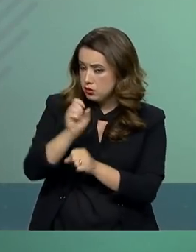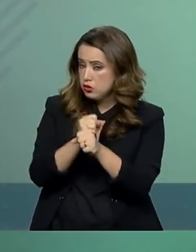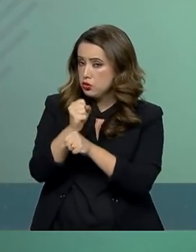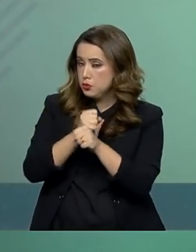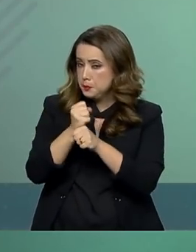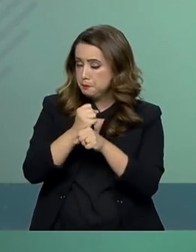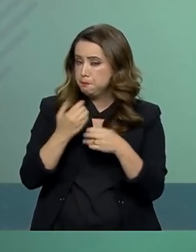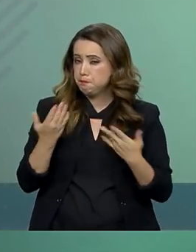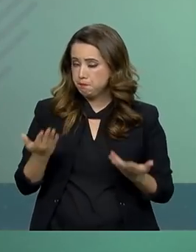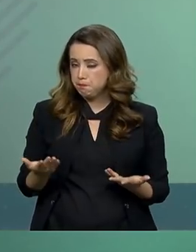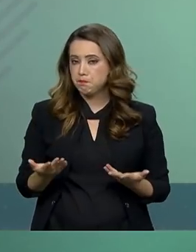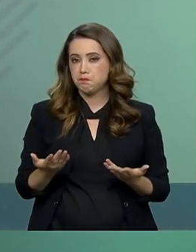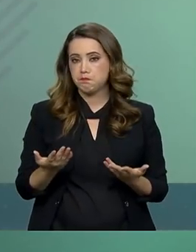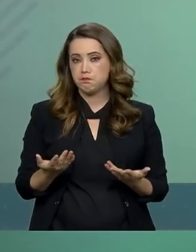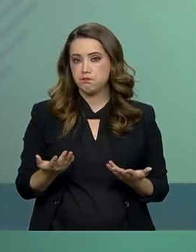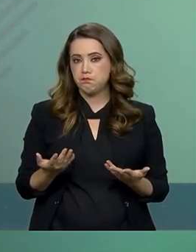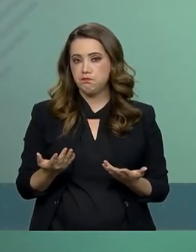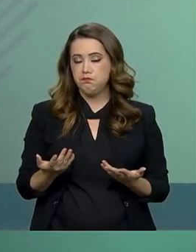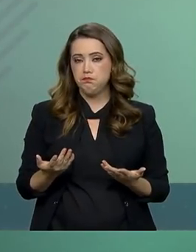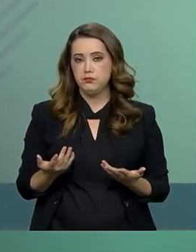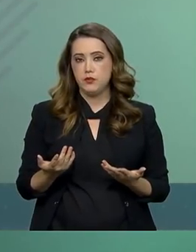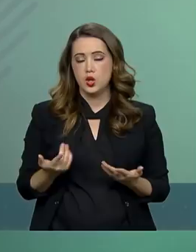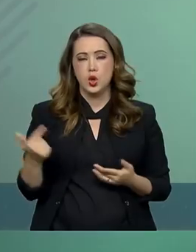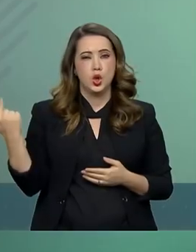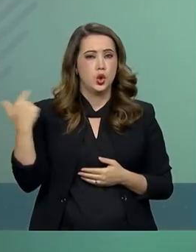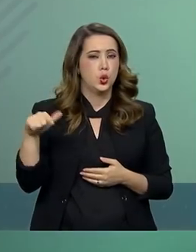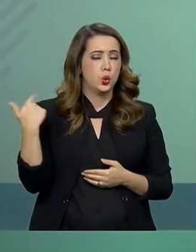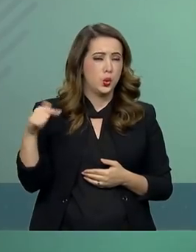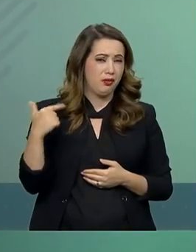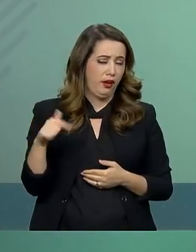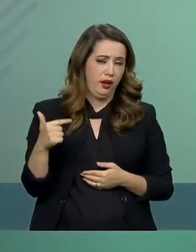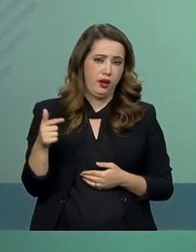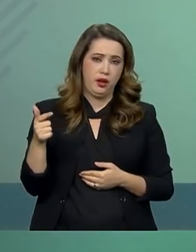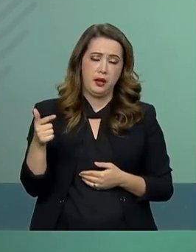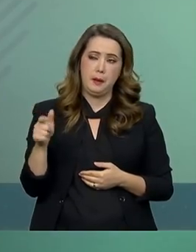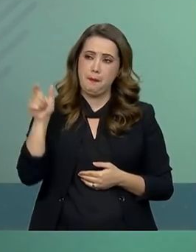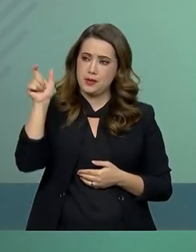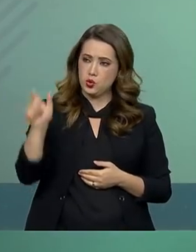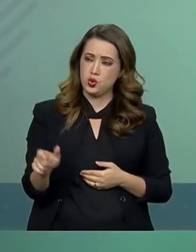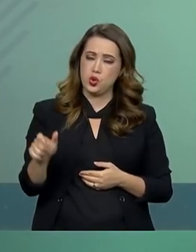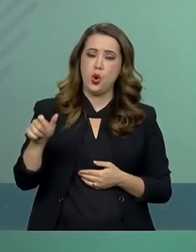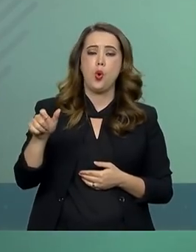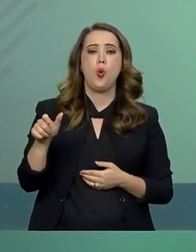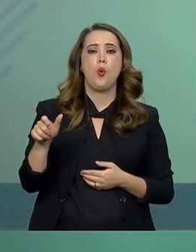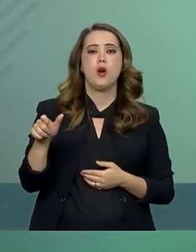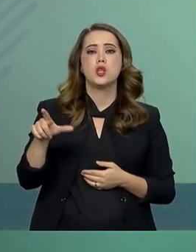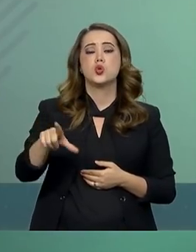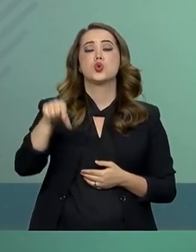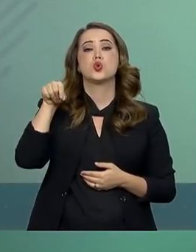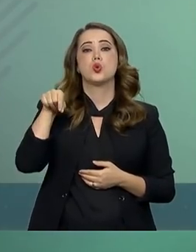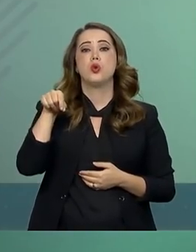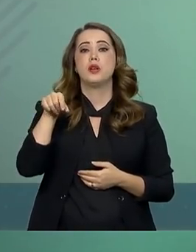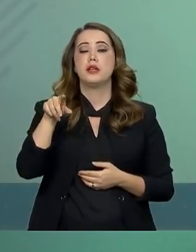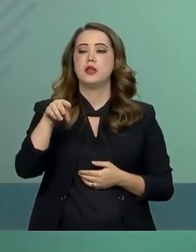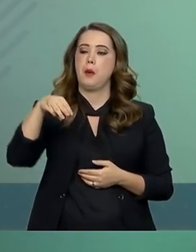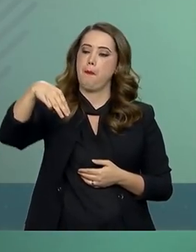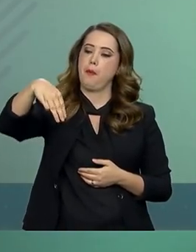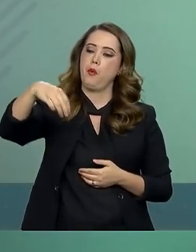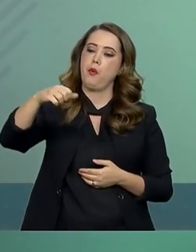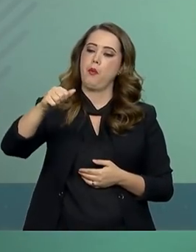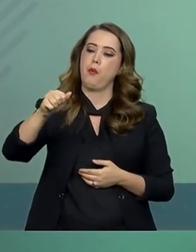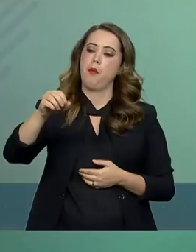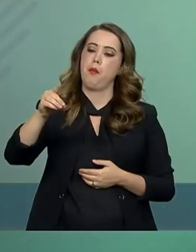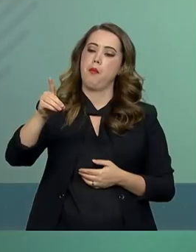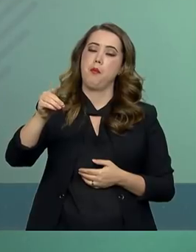Ainda mais, não há embaixador indicado por Maduro no Brasil. Ele foi chamado de